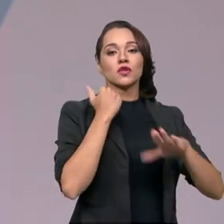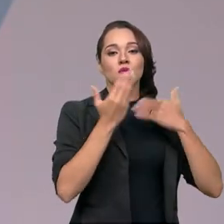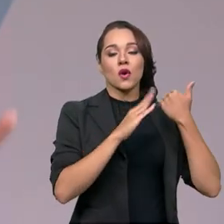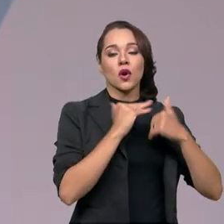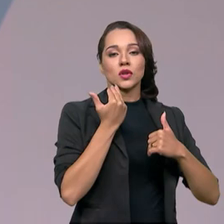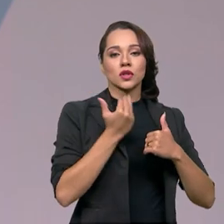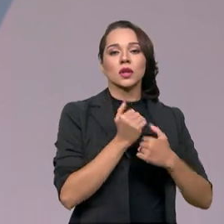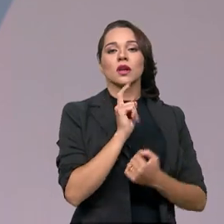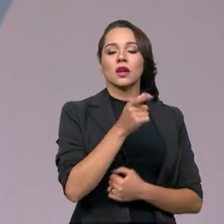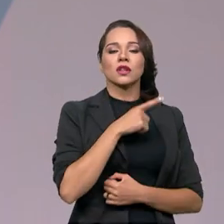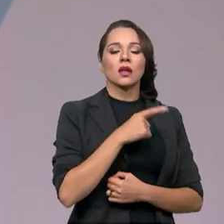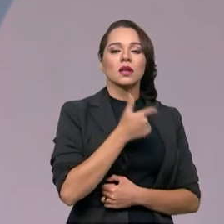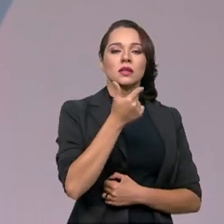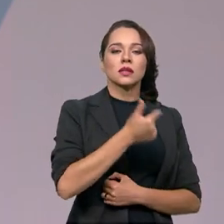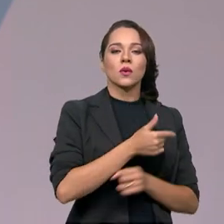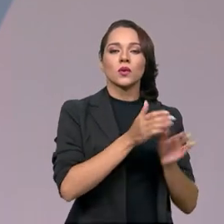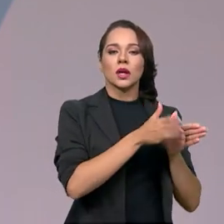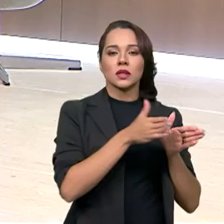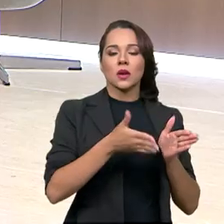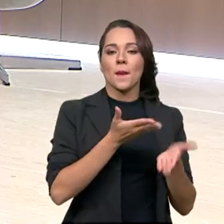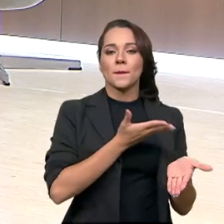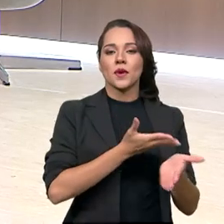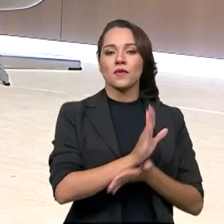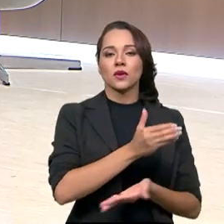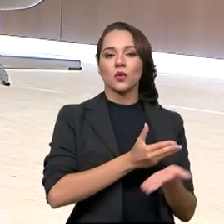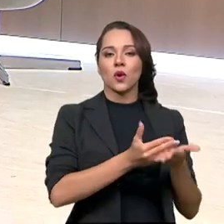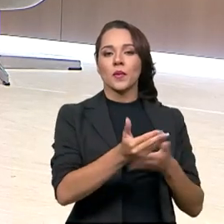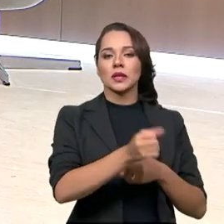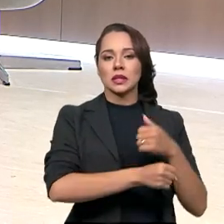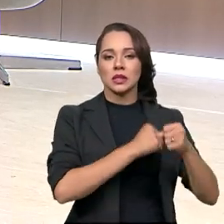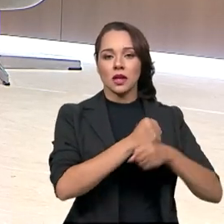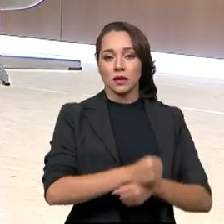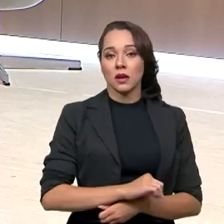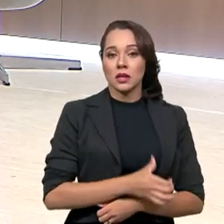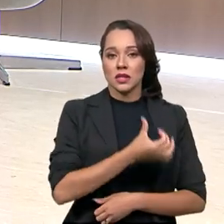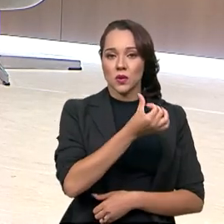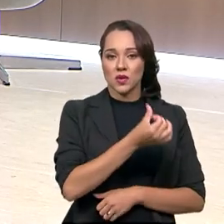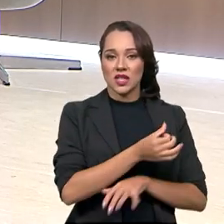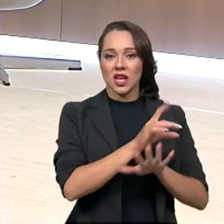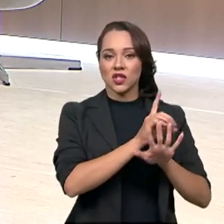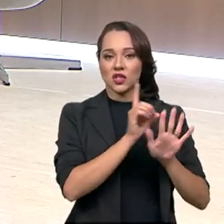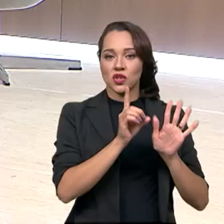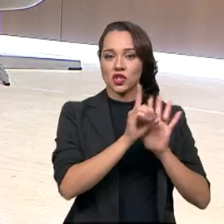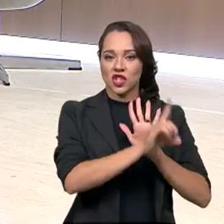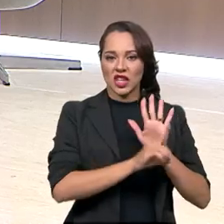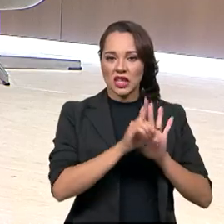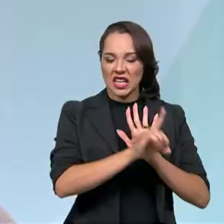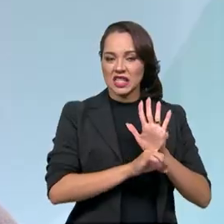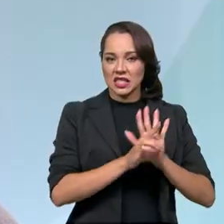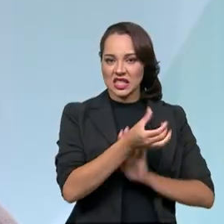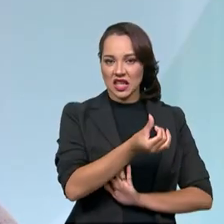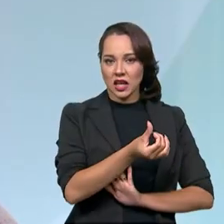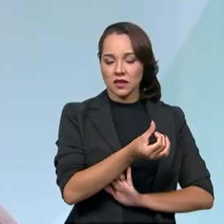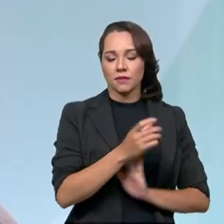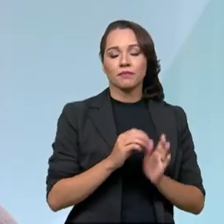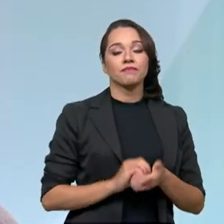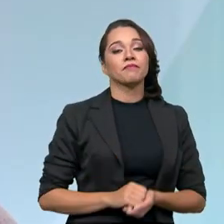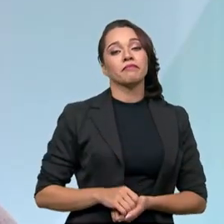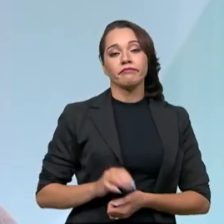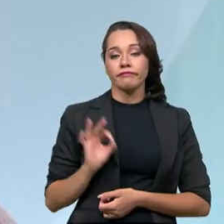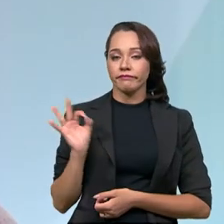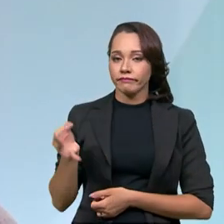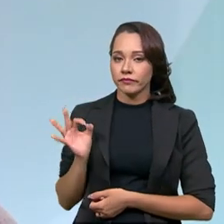no Trânsito, que está na sua segunda edição, aprovada no começo deste ano. São seis diretrizes, é isso? Exatamente. Não há como